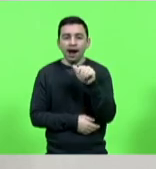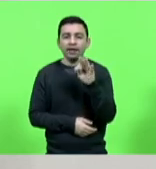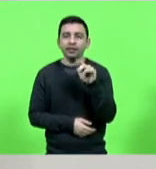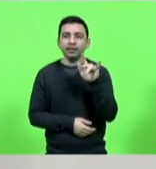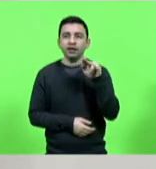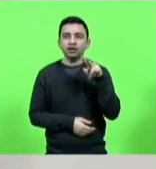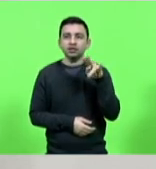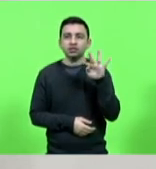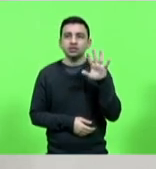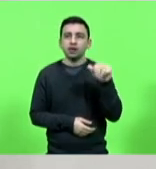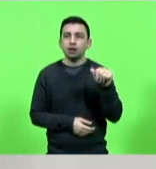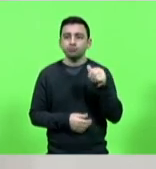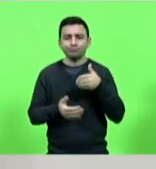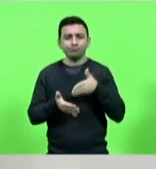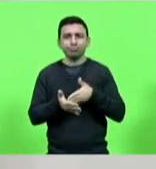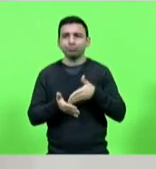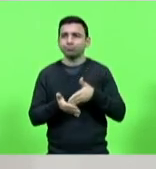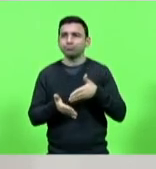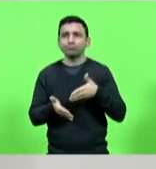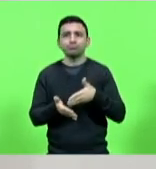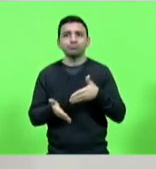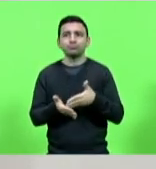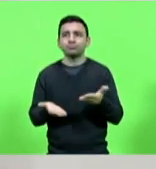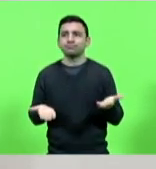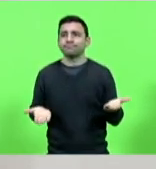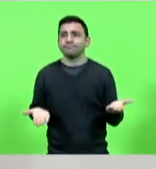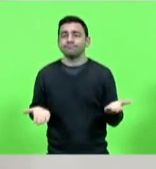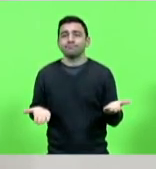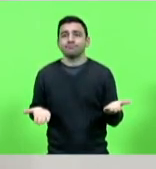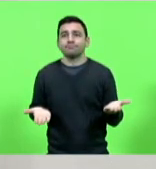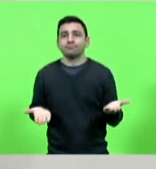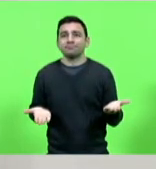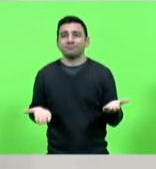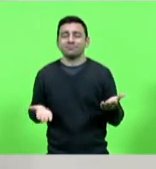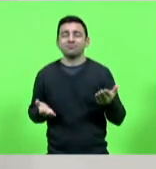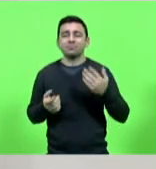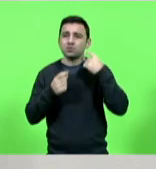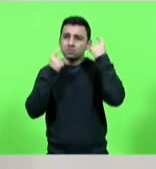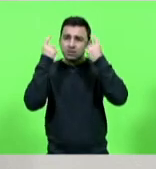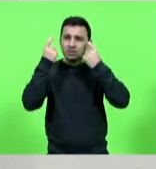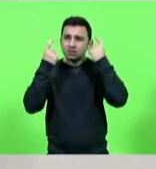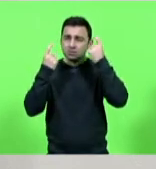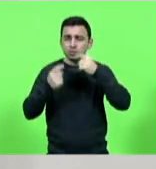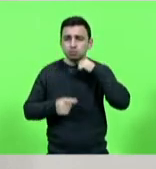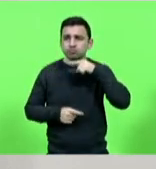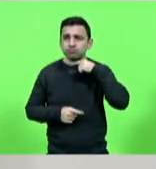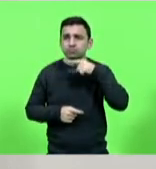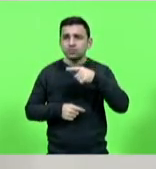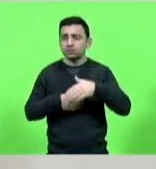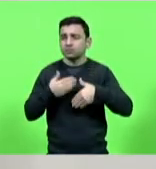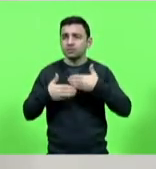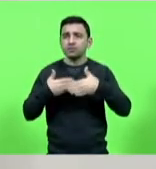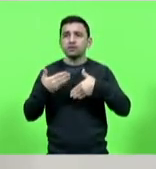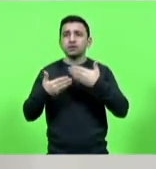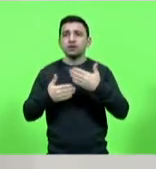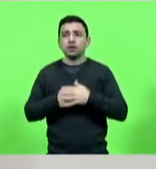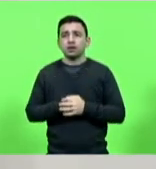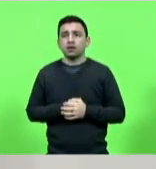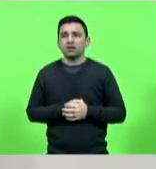impedindo, inibindo de forma muito preocupante. Tenho recebido